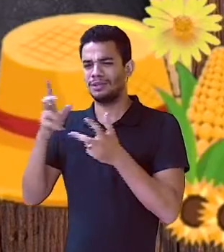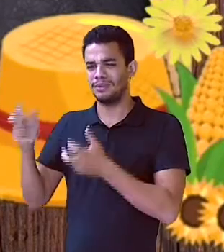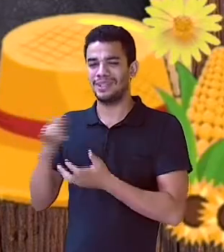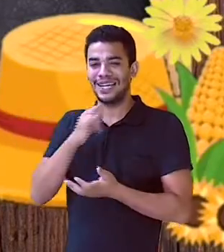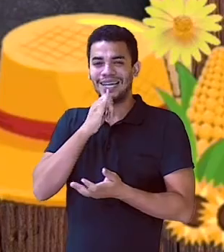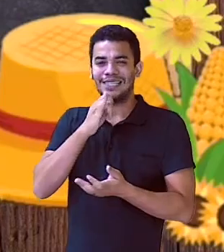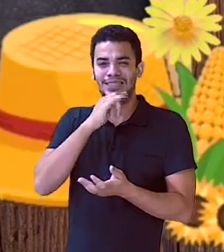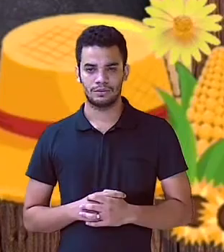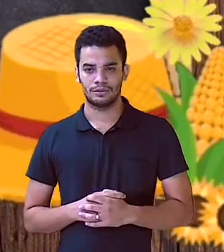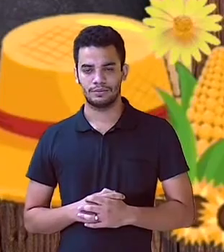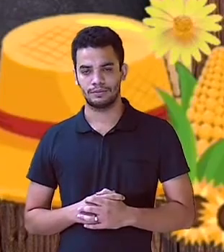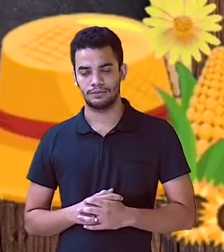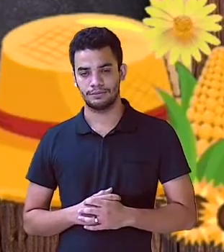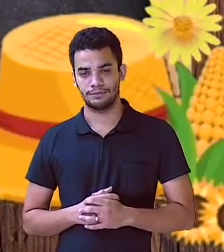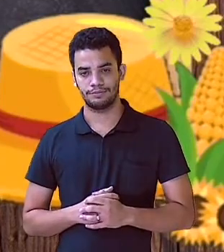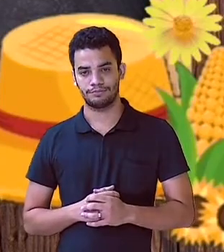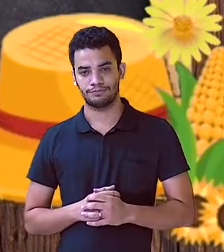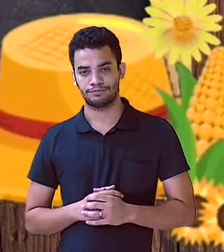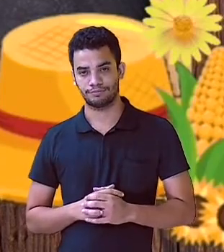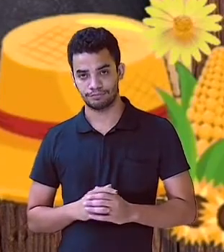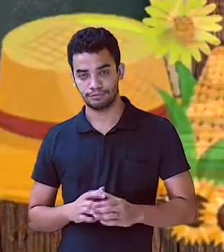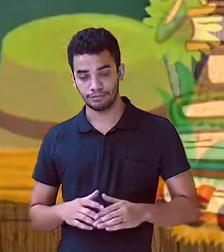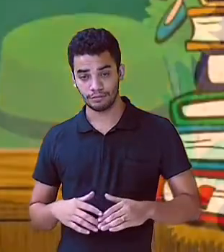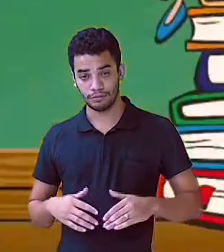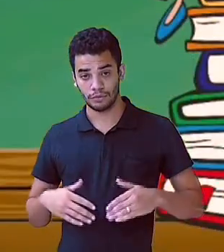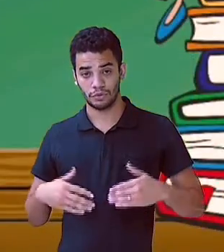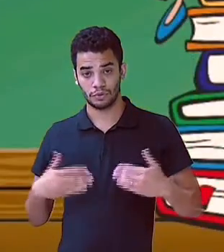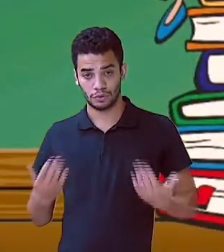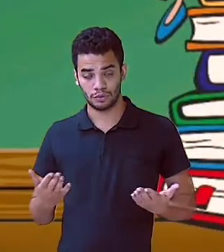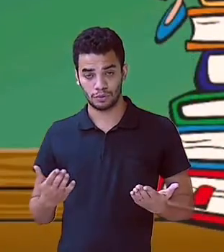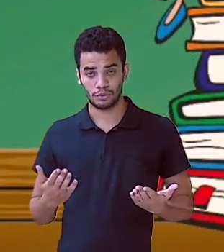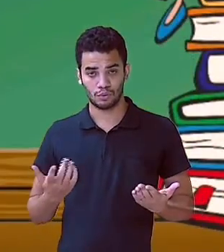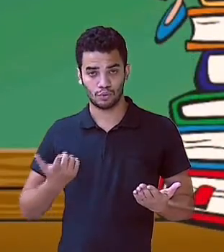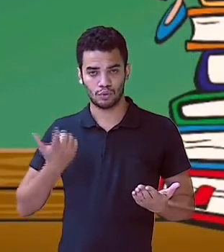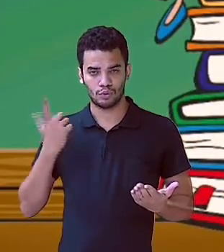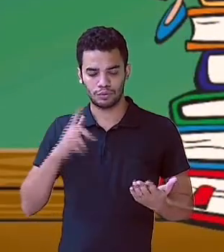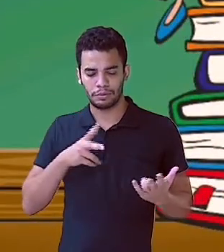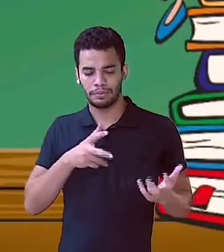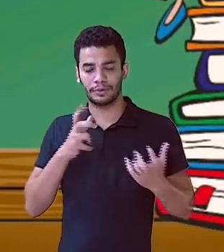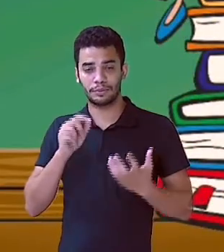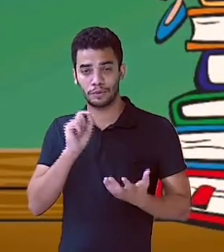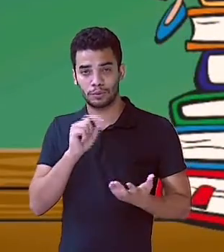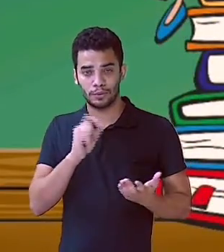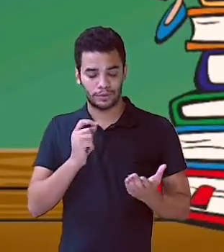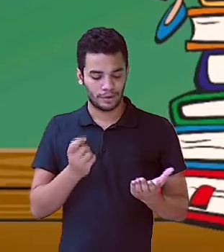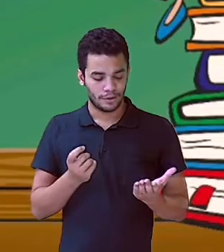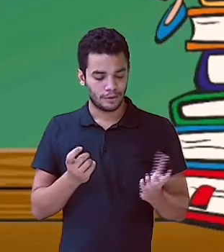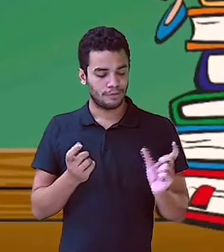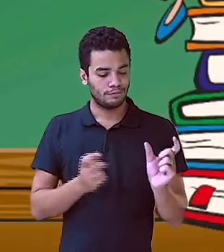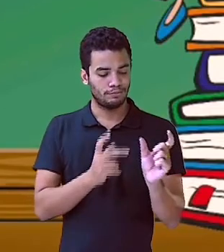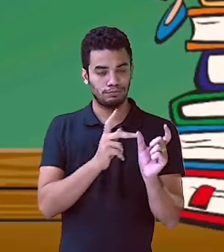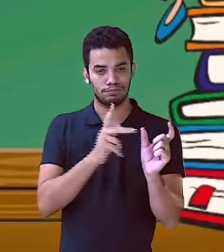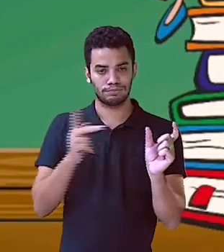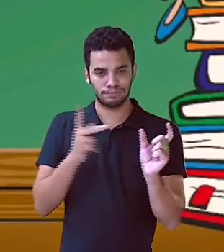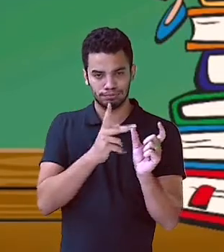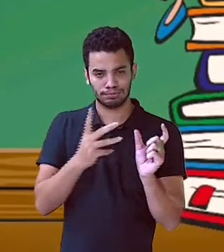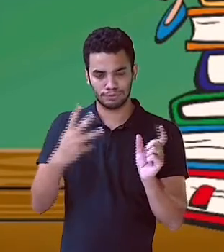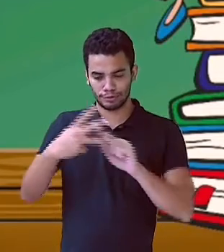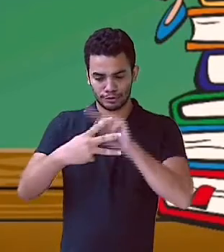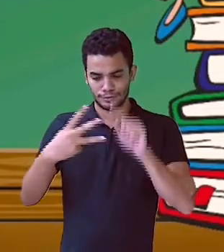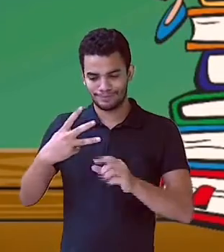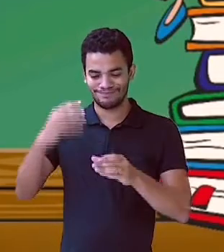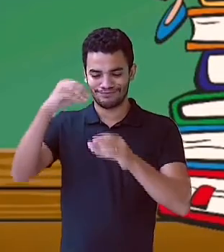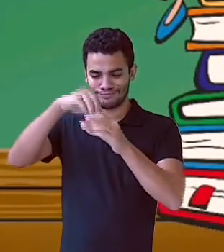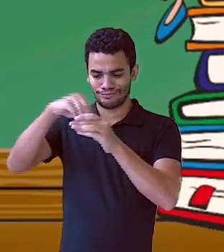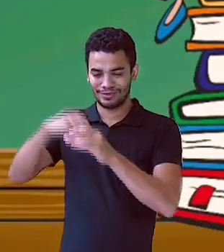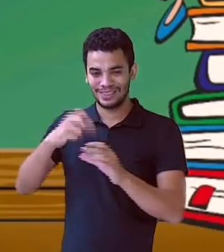cada uma delas. Então, de acordo com o seu núcleo significativo, os predicados são classificados em